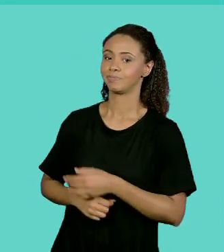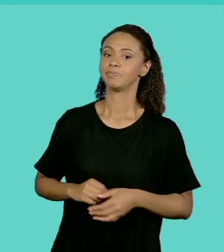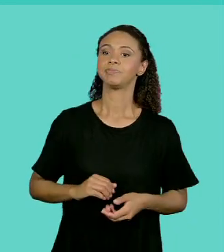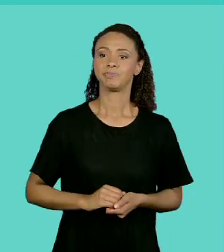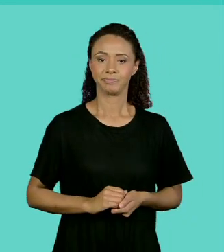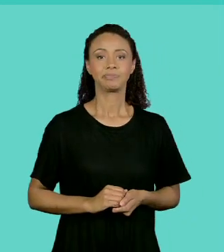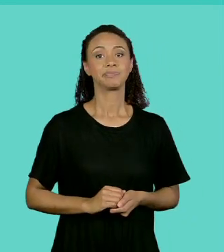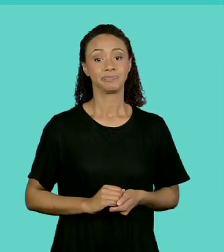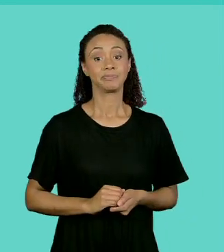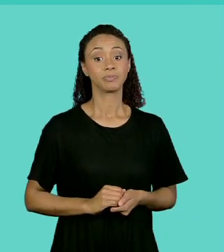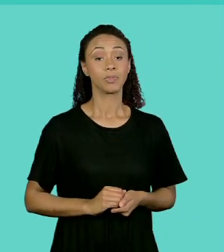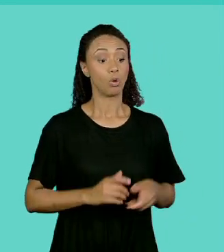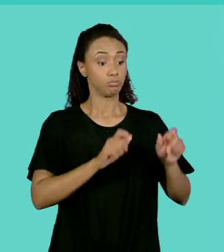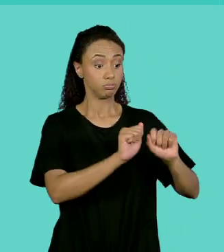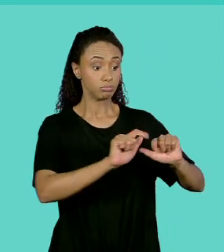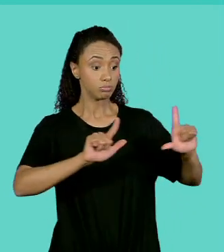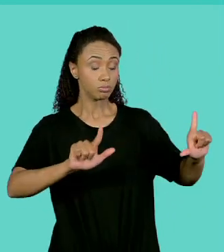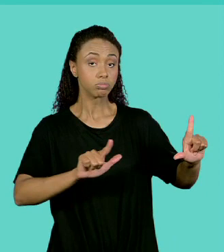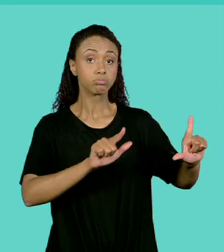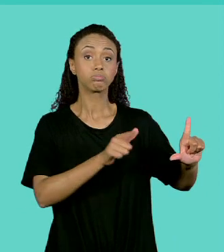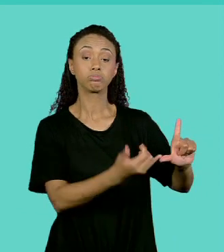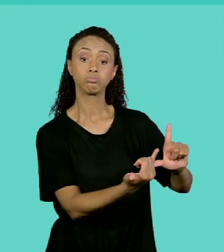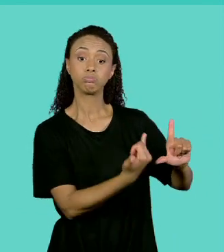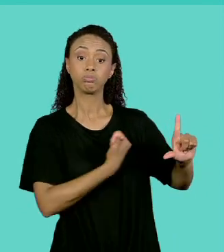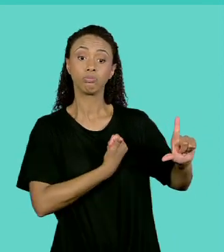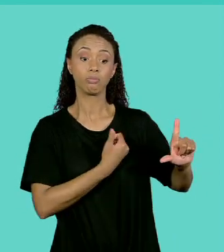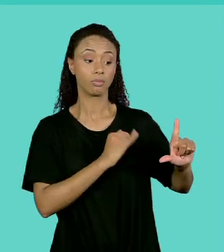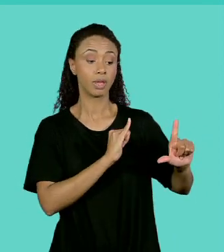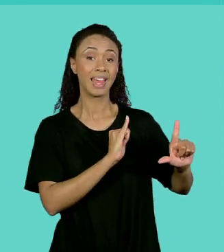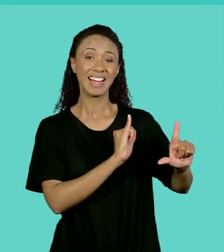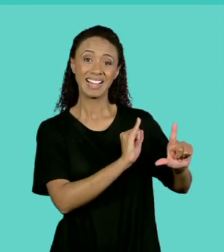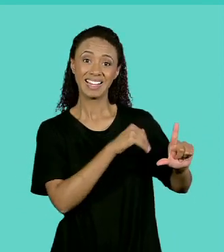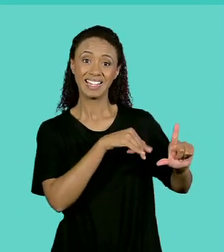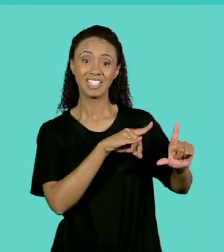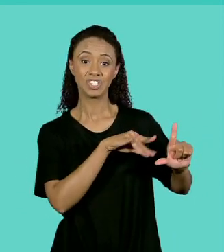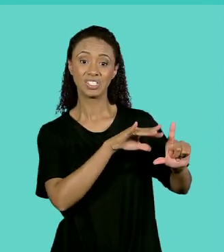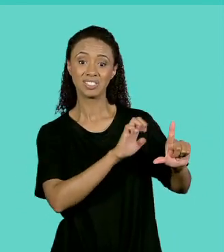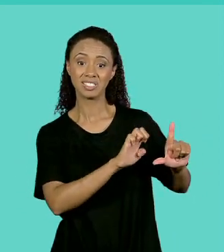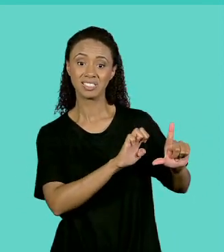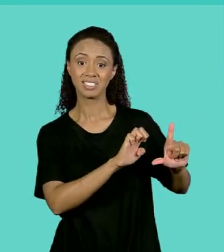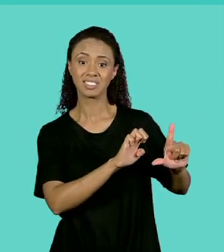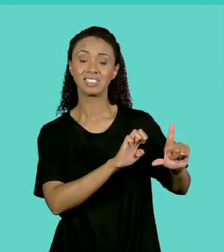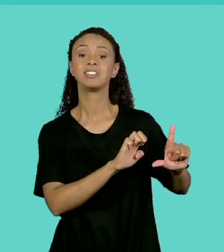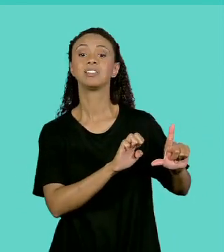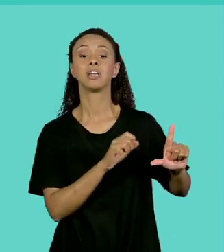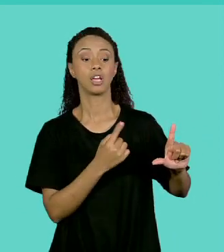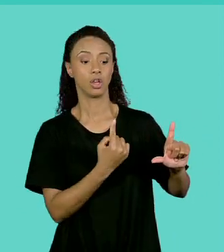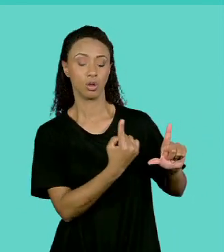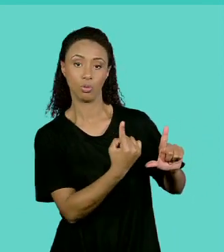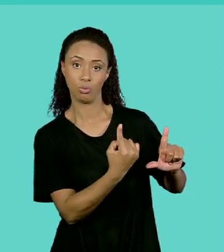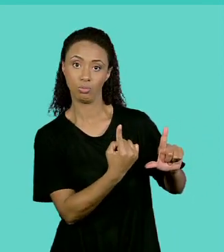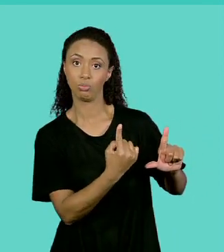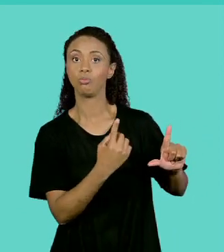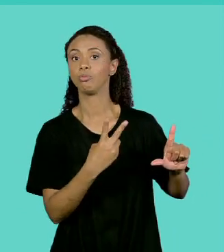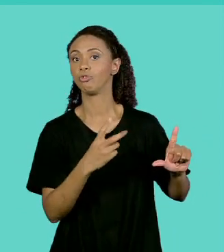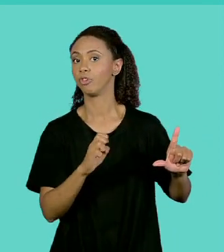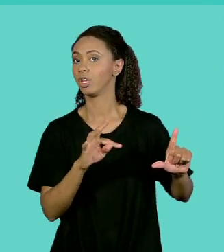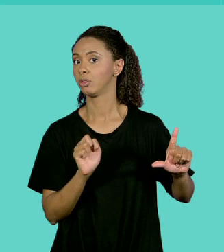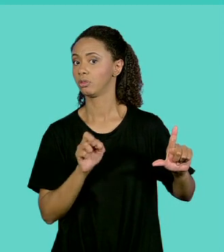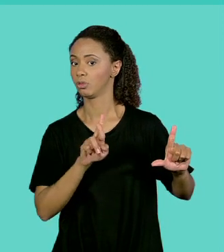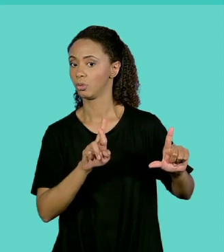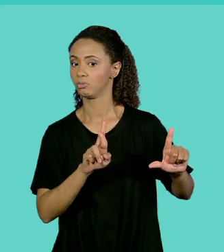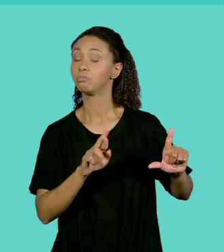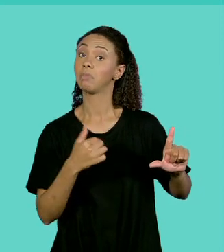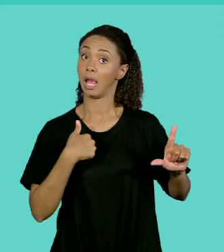1 do vetor. Esse número 1 que está aparecendo aí é a variável I dentro da repetição para. E aí eu vou